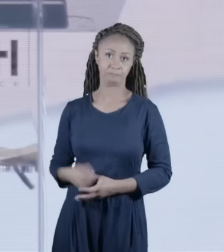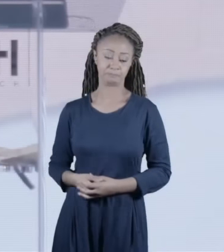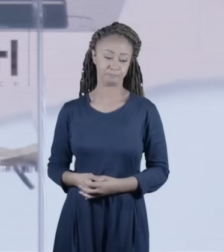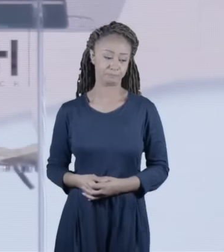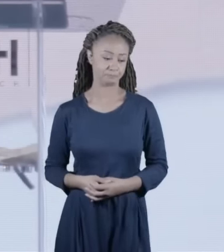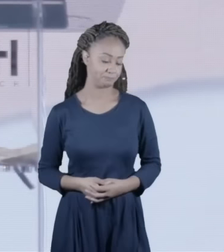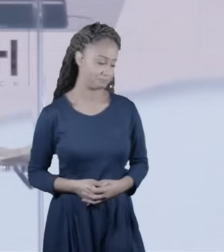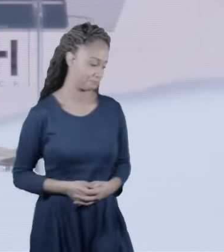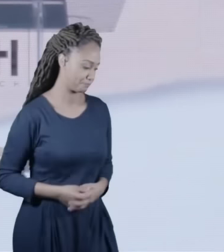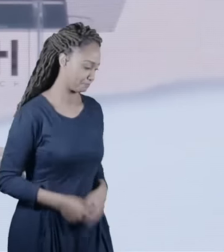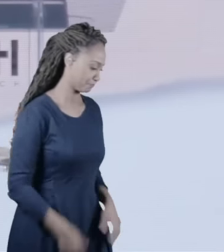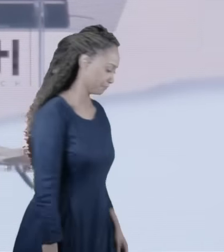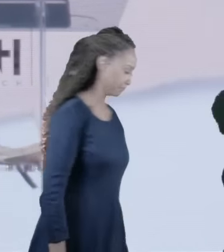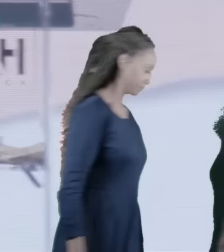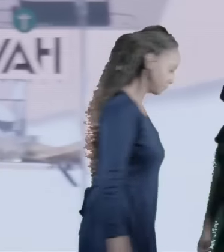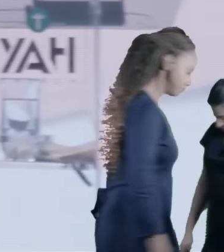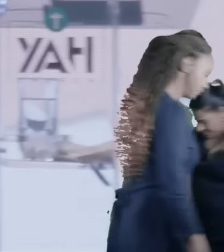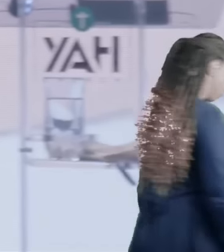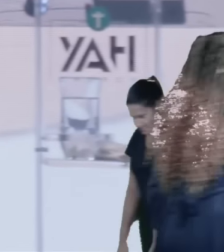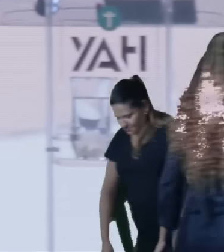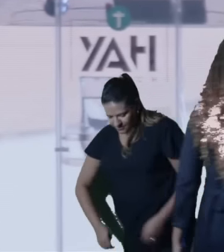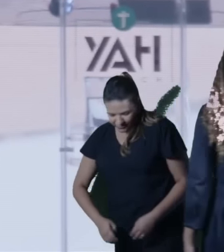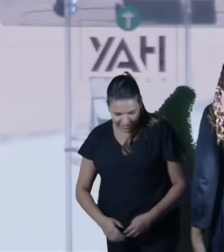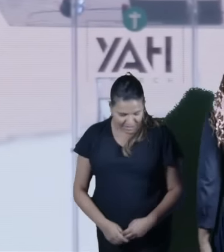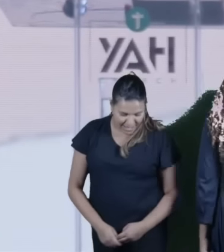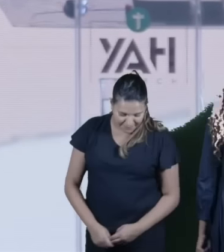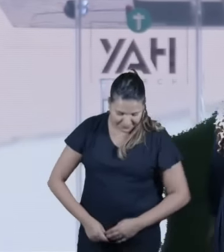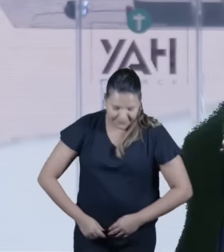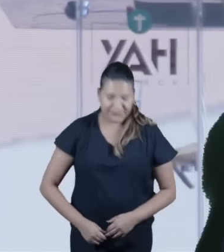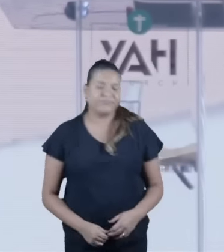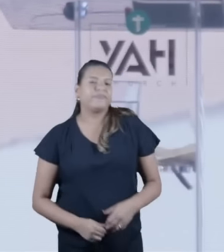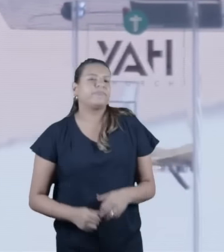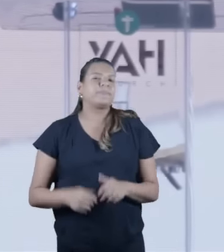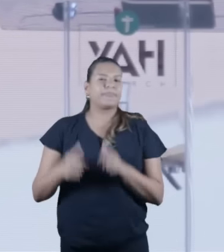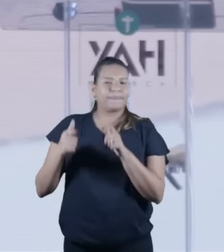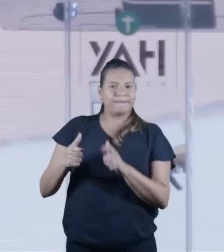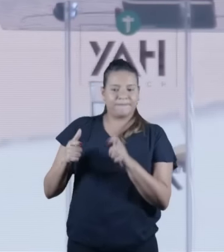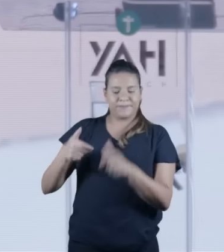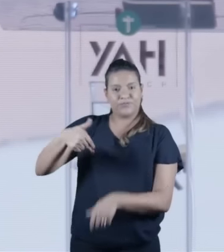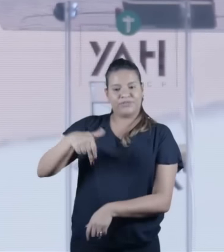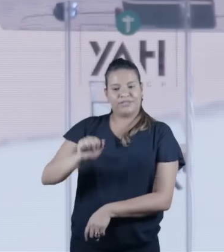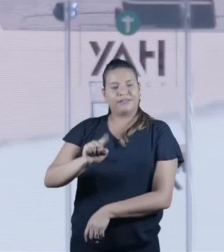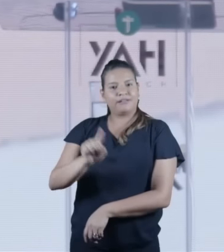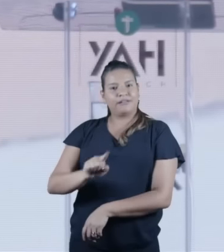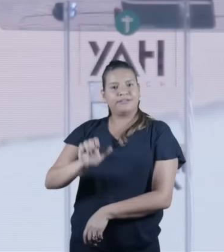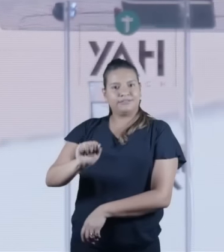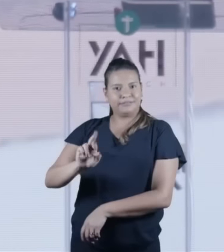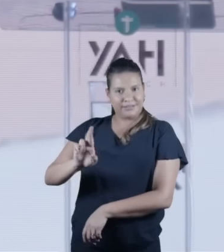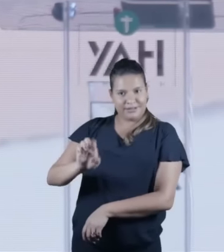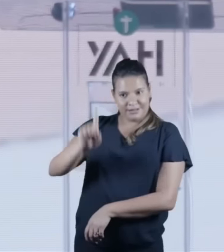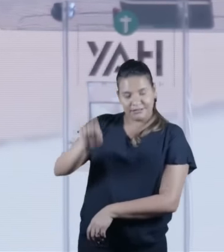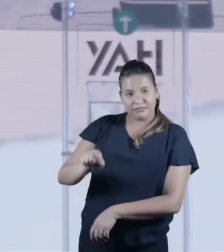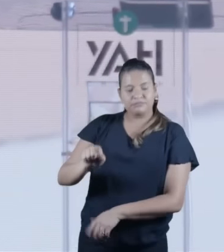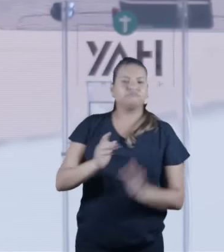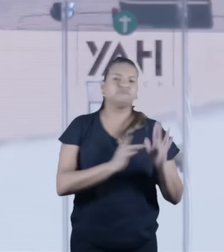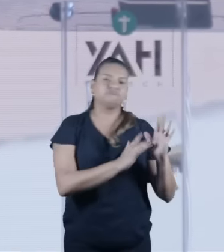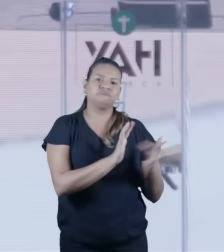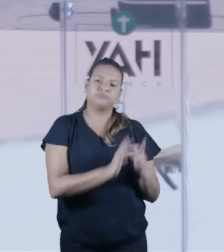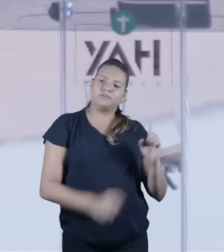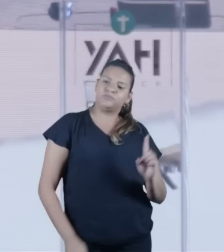teve inclusive uma vez em Nazaré que ele vai à sinagoga e prega em Nazaré e a população que via ele como